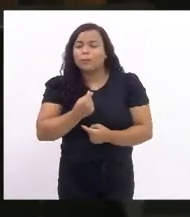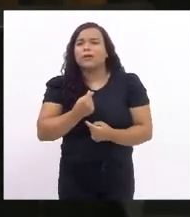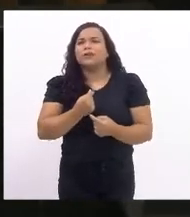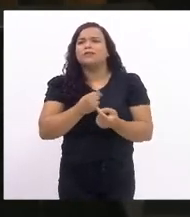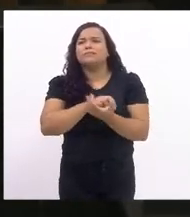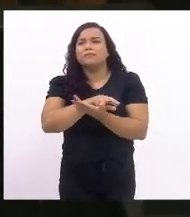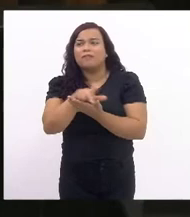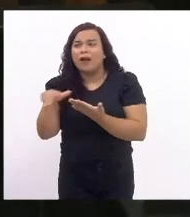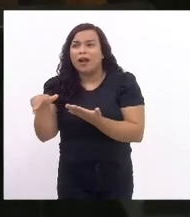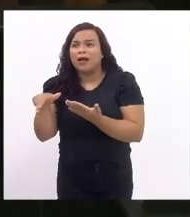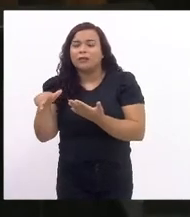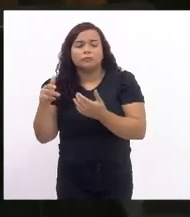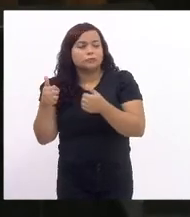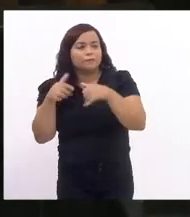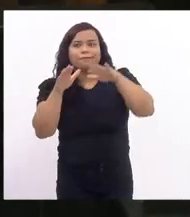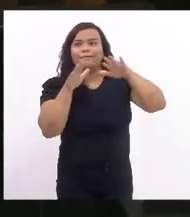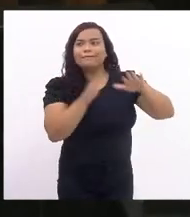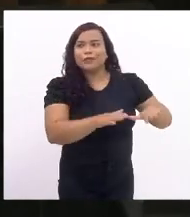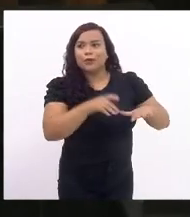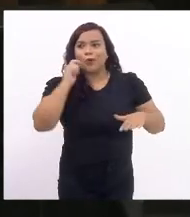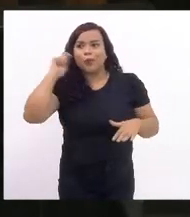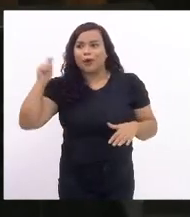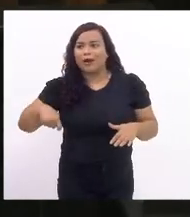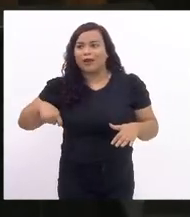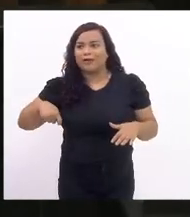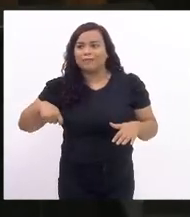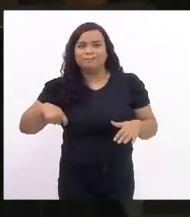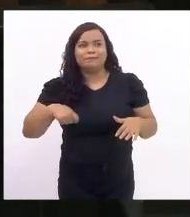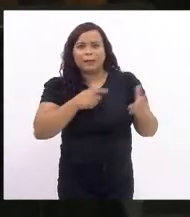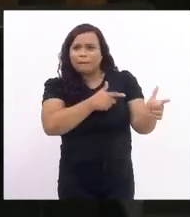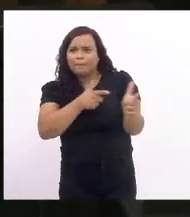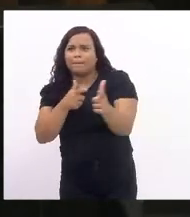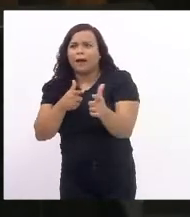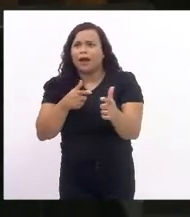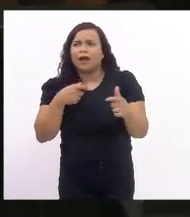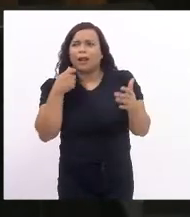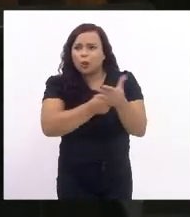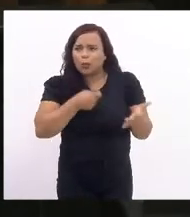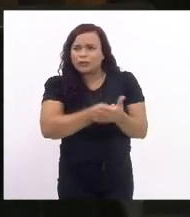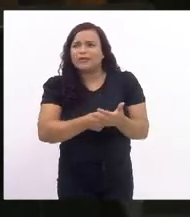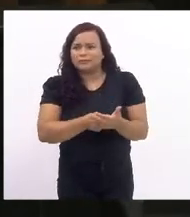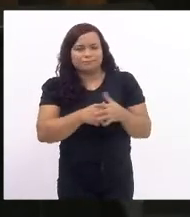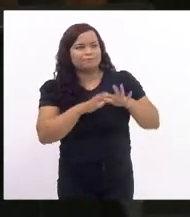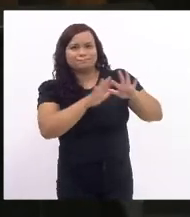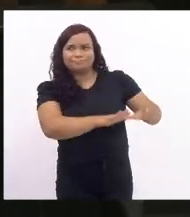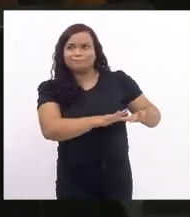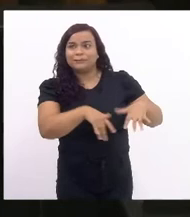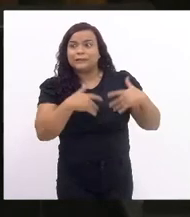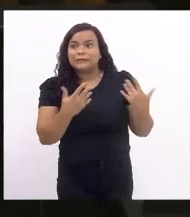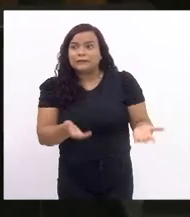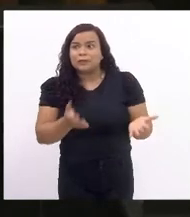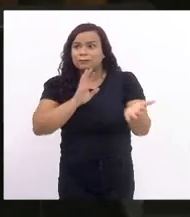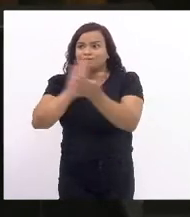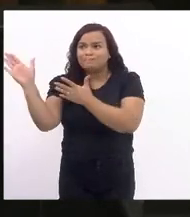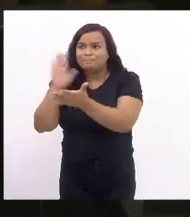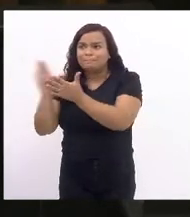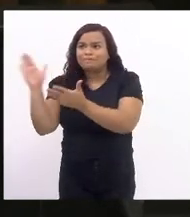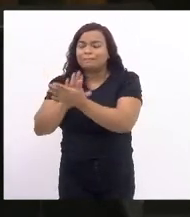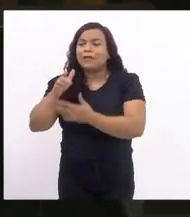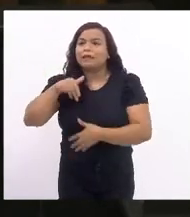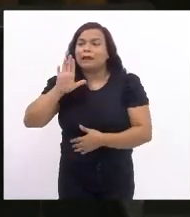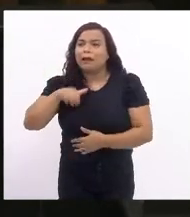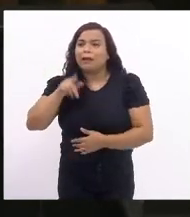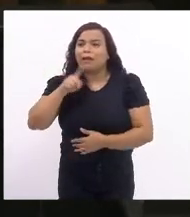na Ucrânia na resistência. Então, são a vós, as mulheres